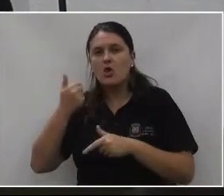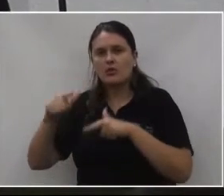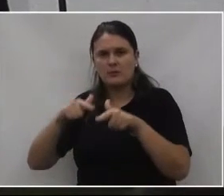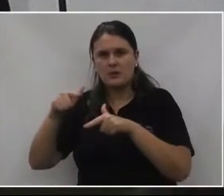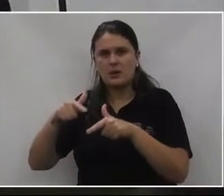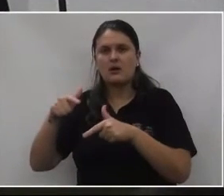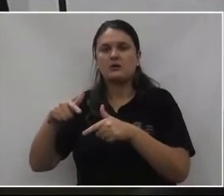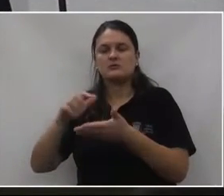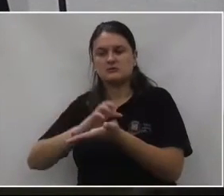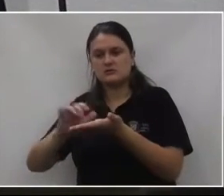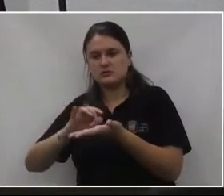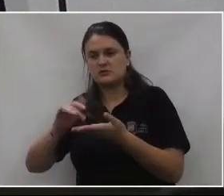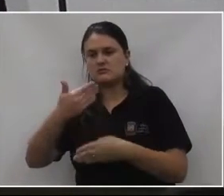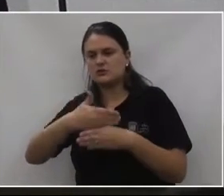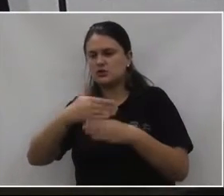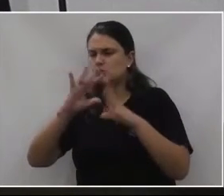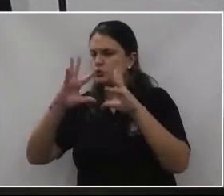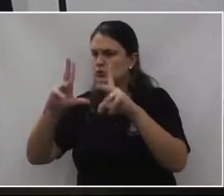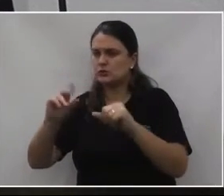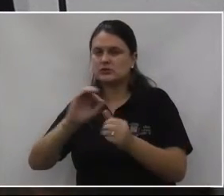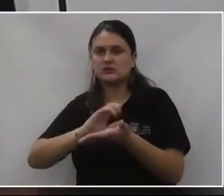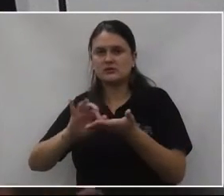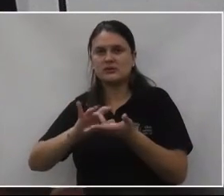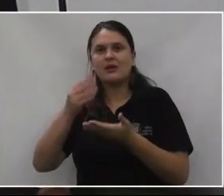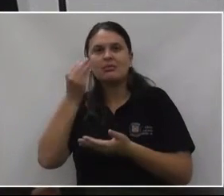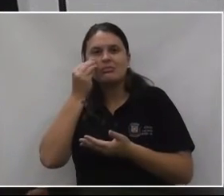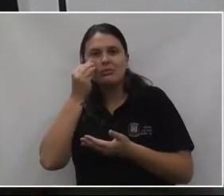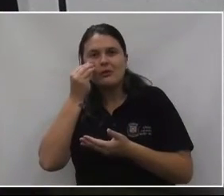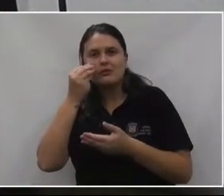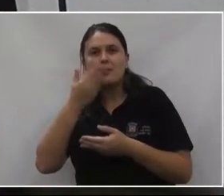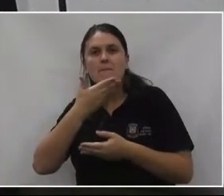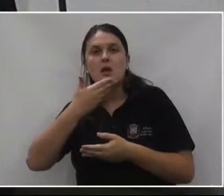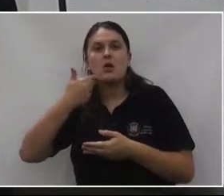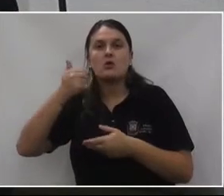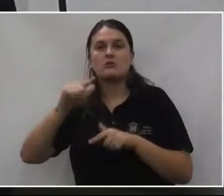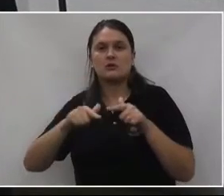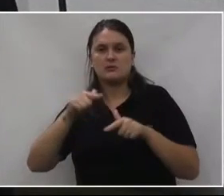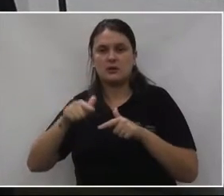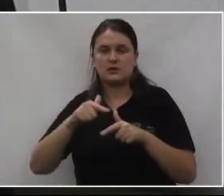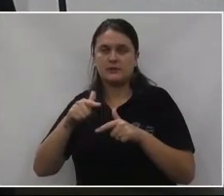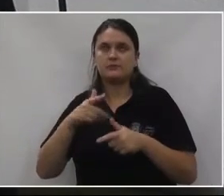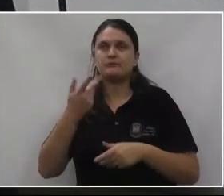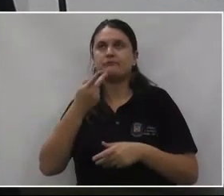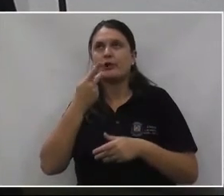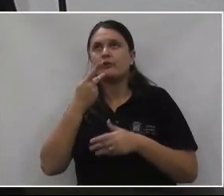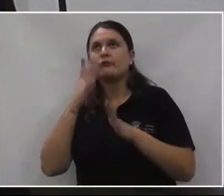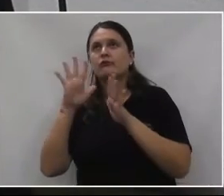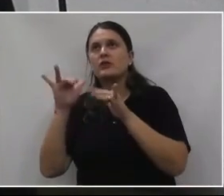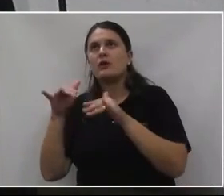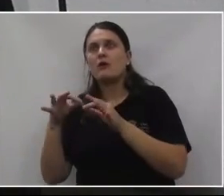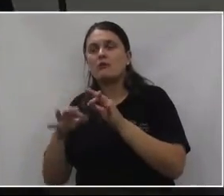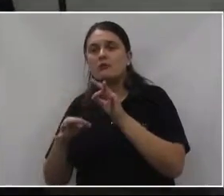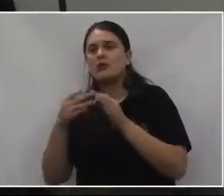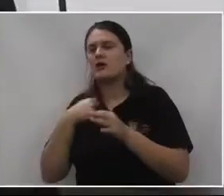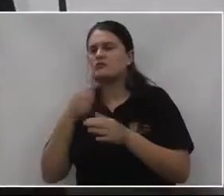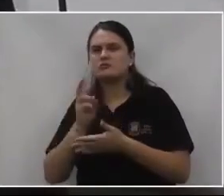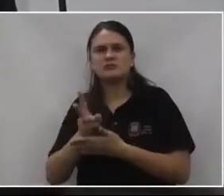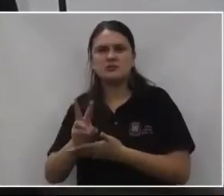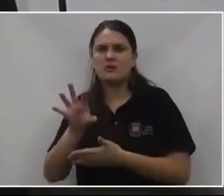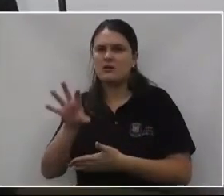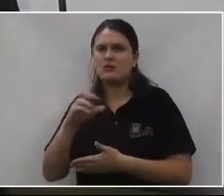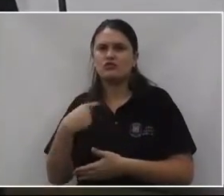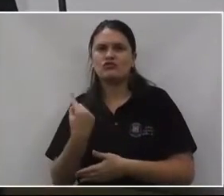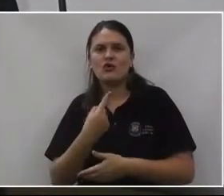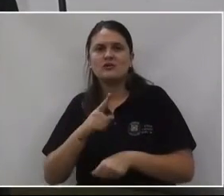também no obras, todas as secretarias estão tentando fazer o melhor, ele falou mais uma, no final, é o que eu sempre falo, nós